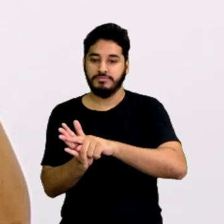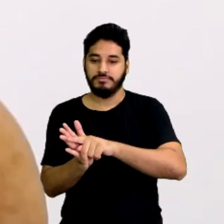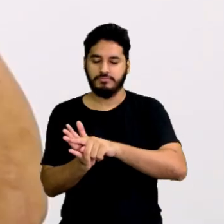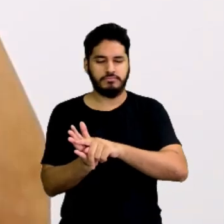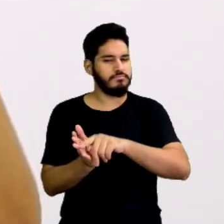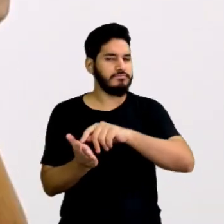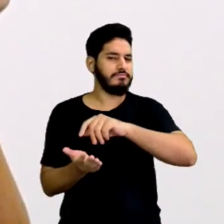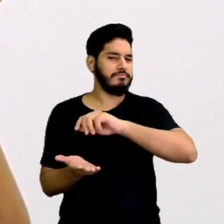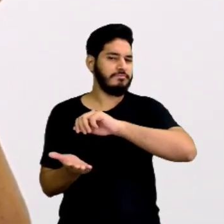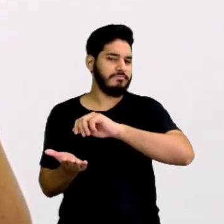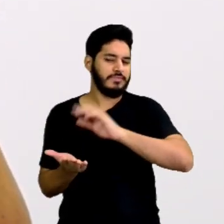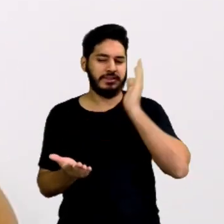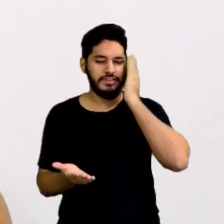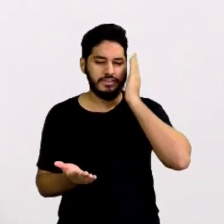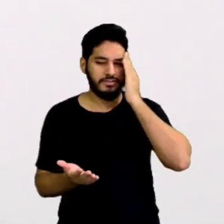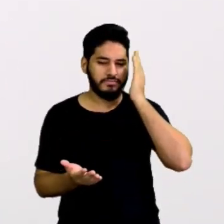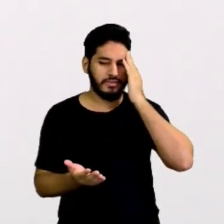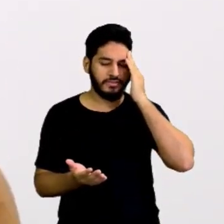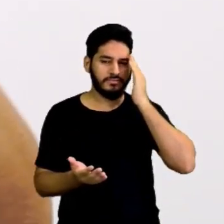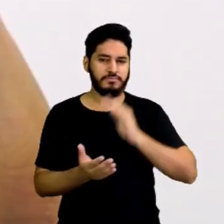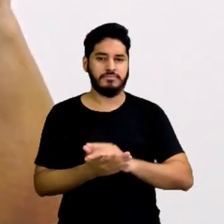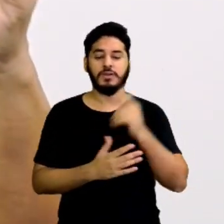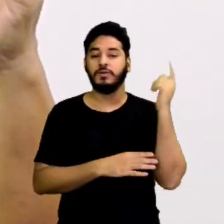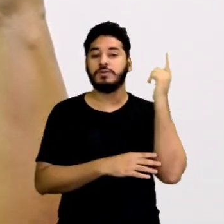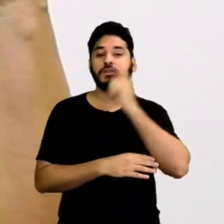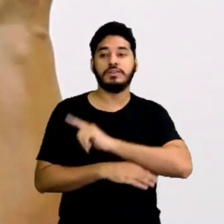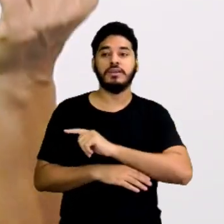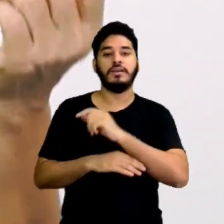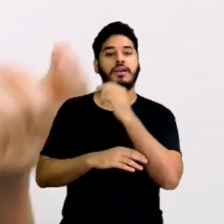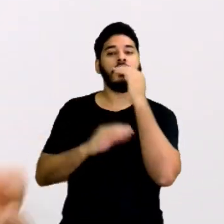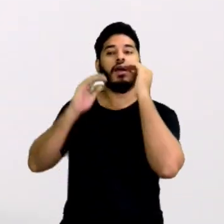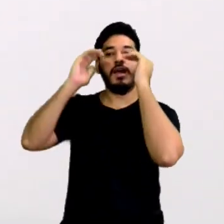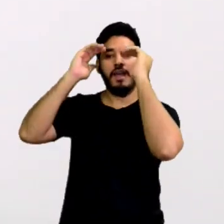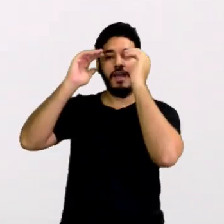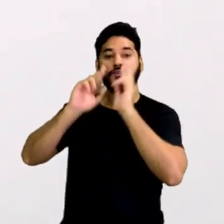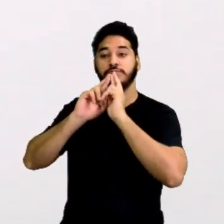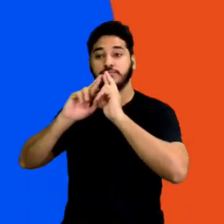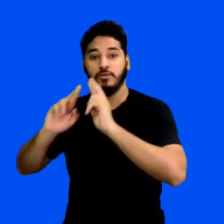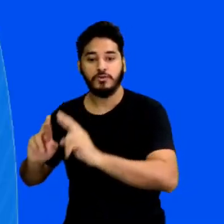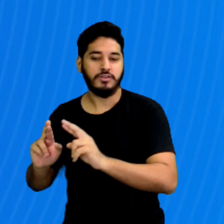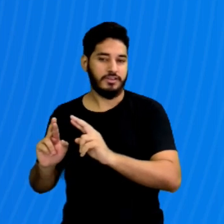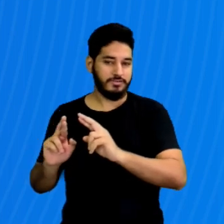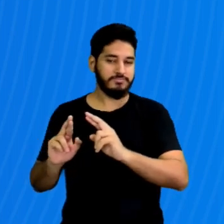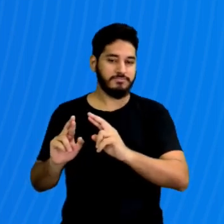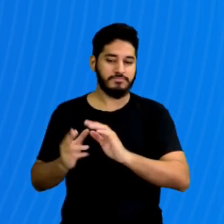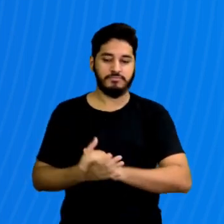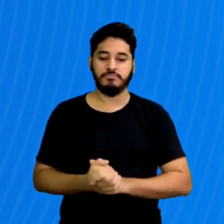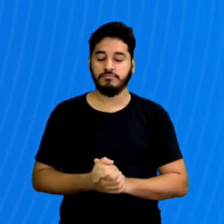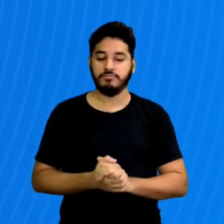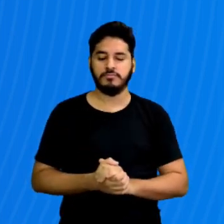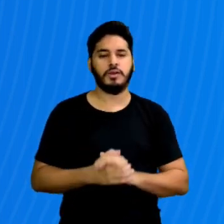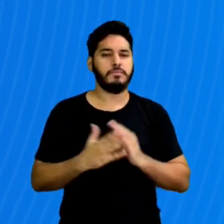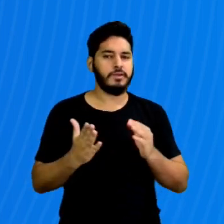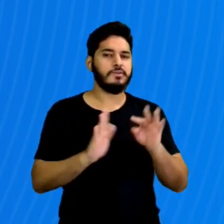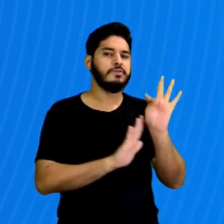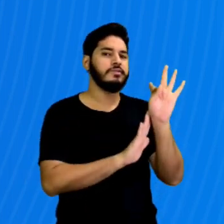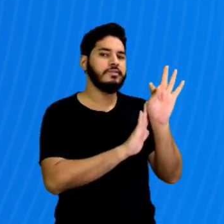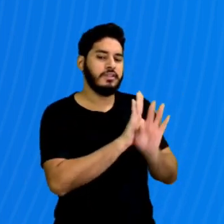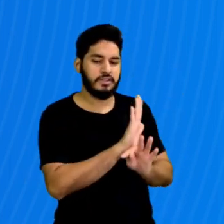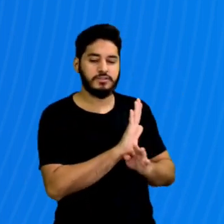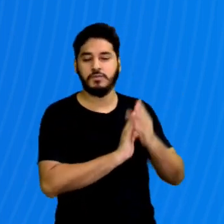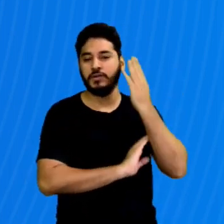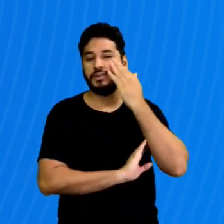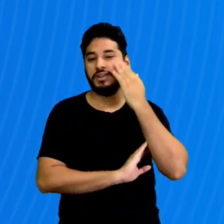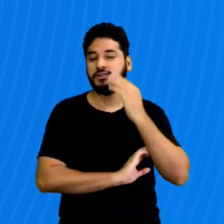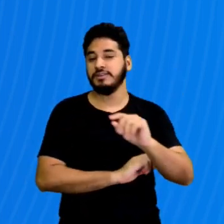entender o conto. Para poder responder a questão. De acordo com esse texto, entende